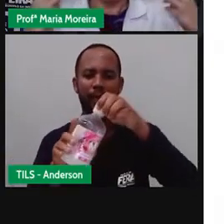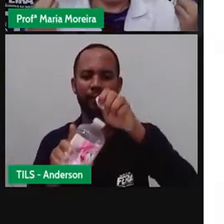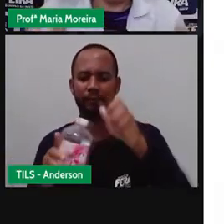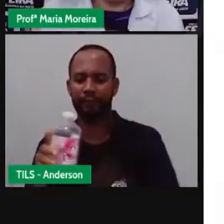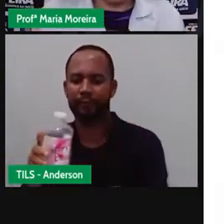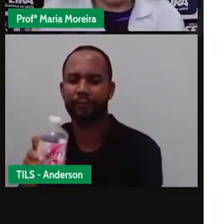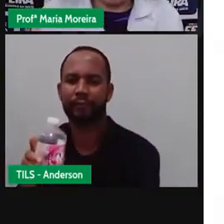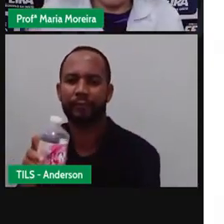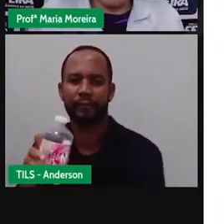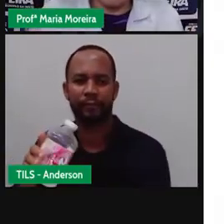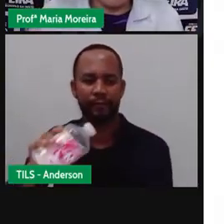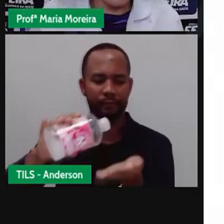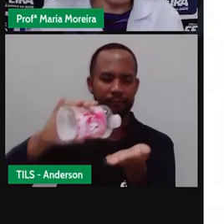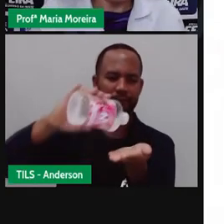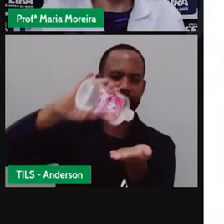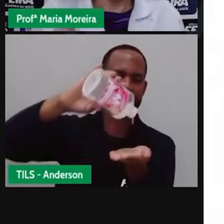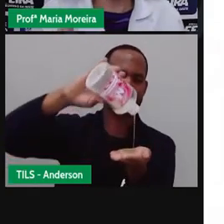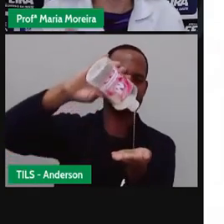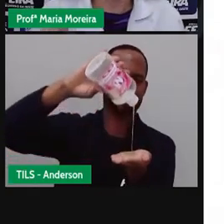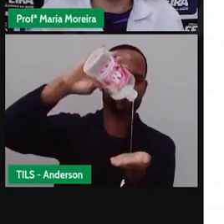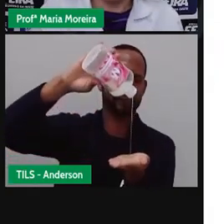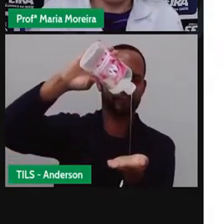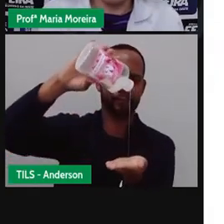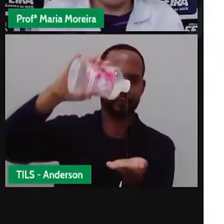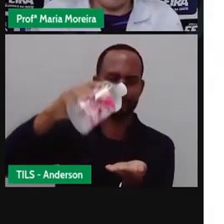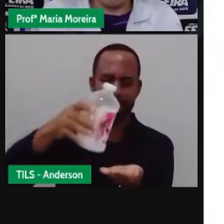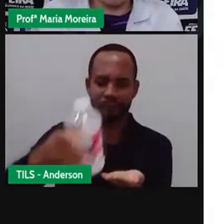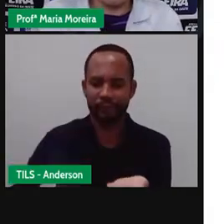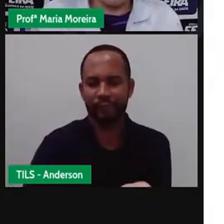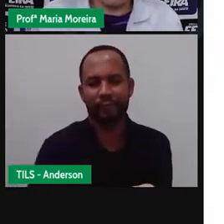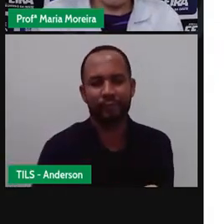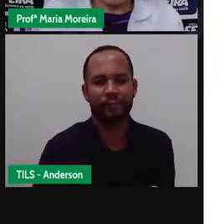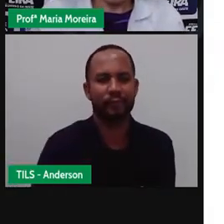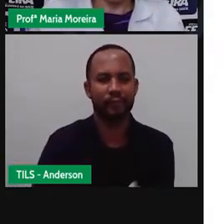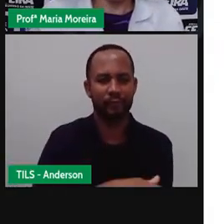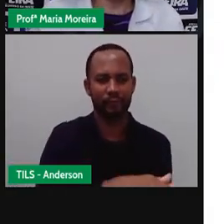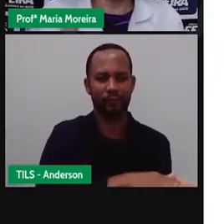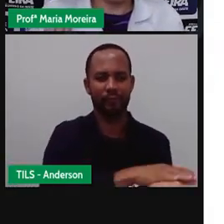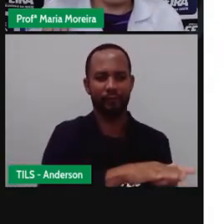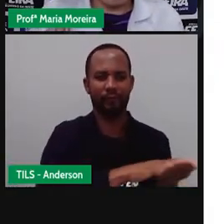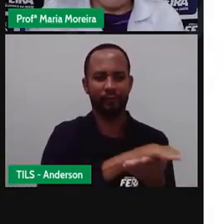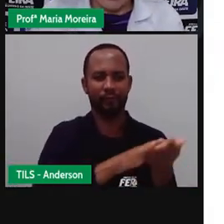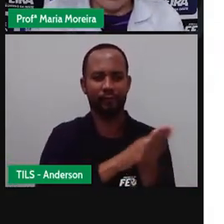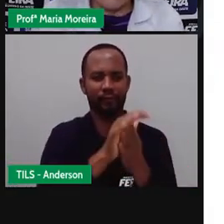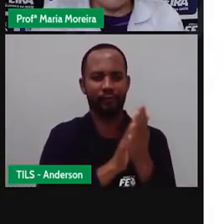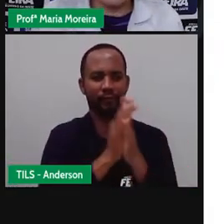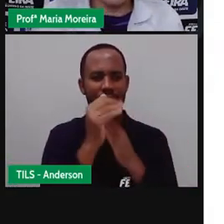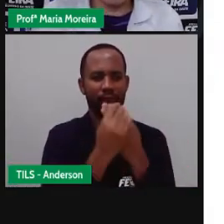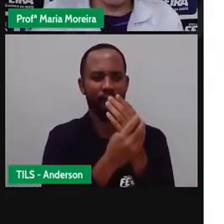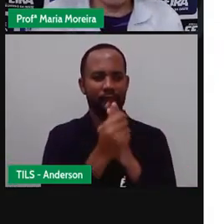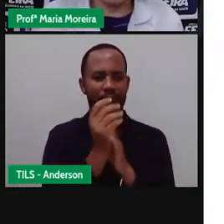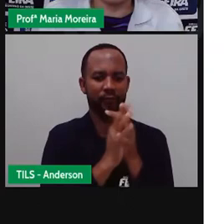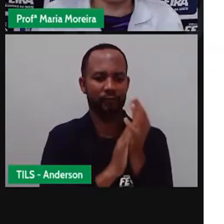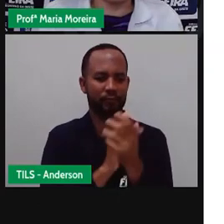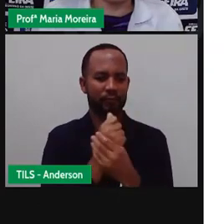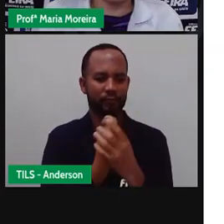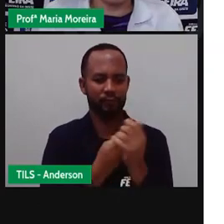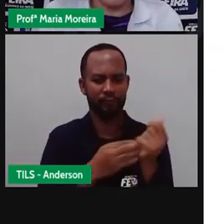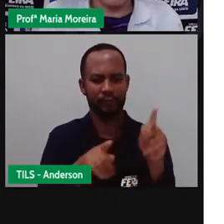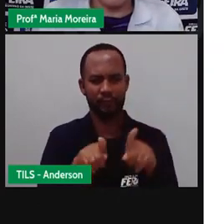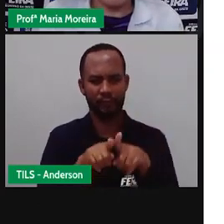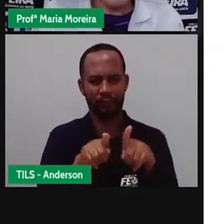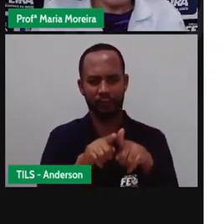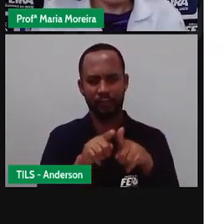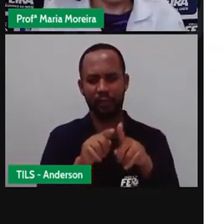Lavem as mãos Tá? Usem Álcool em gel Usem Máscara Se cuidem Se